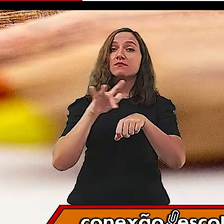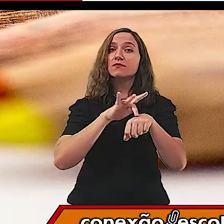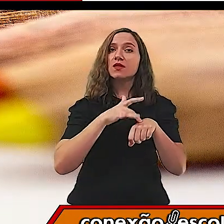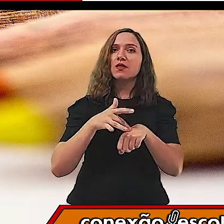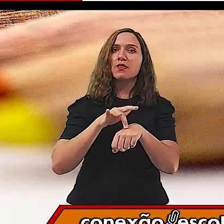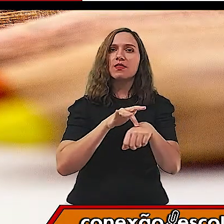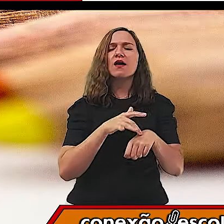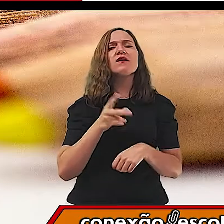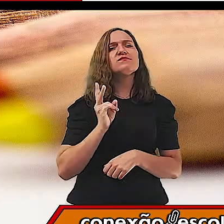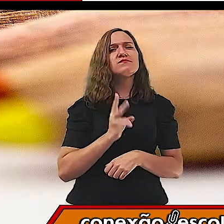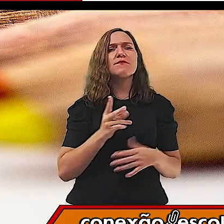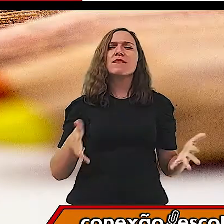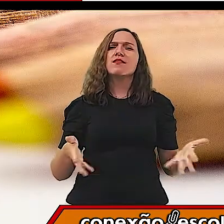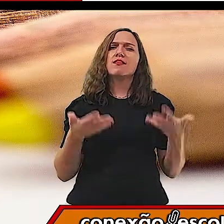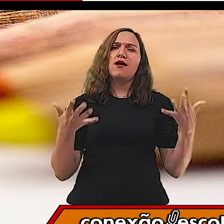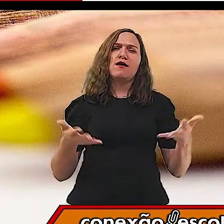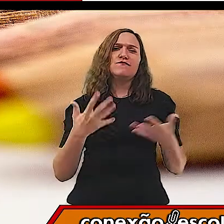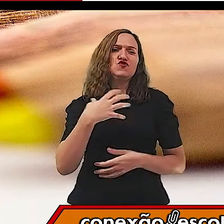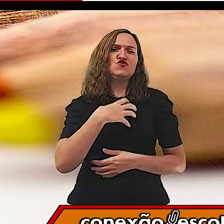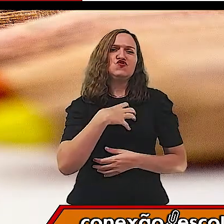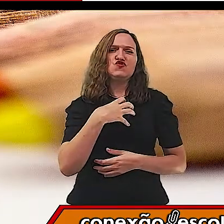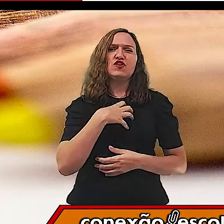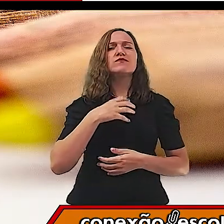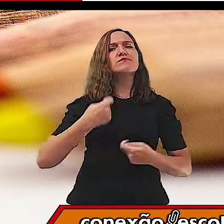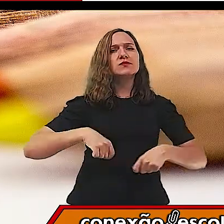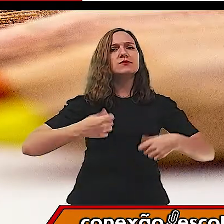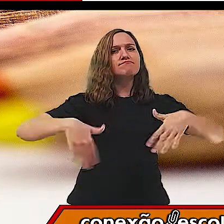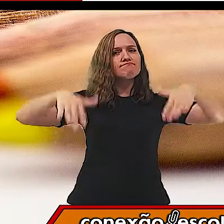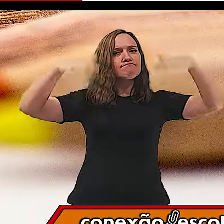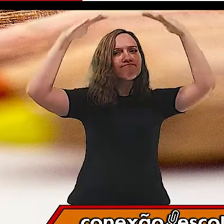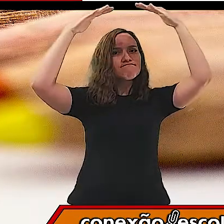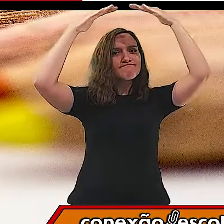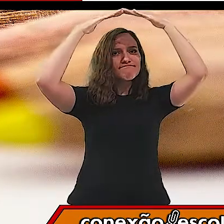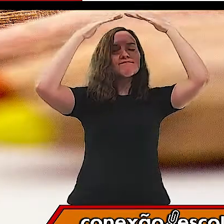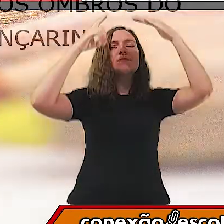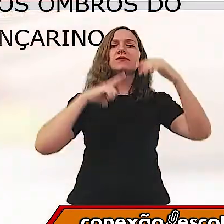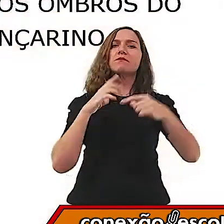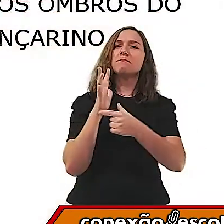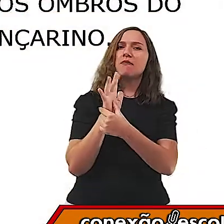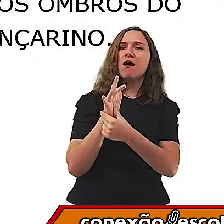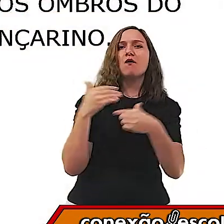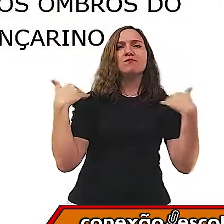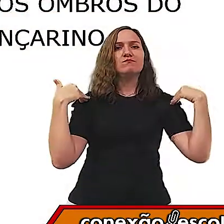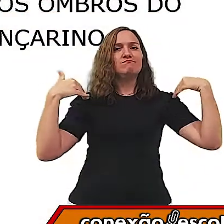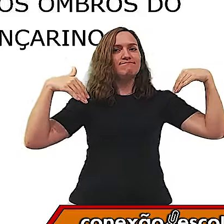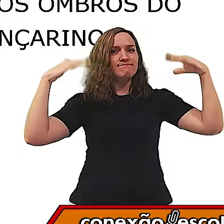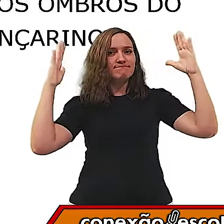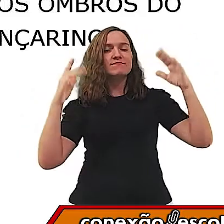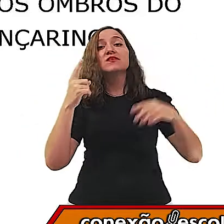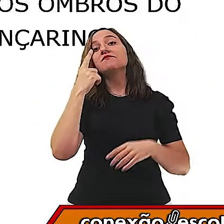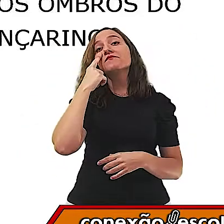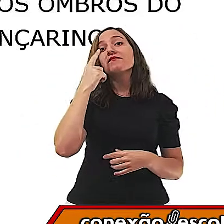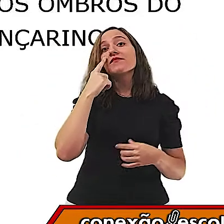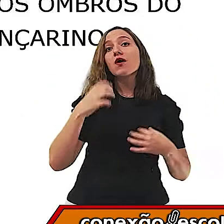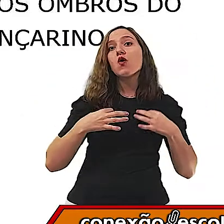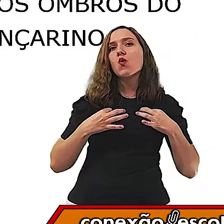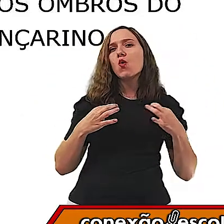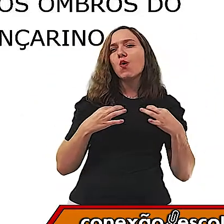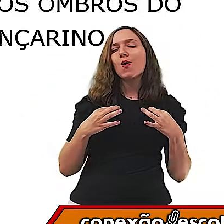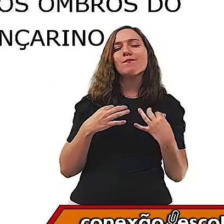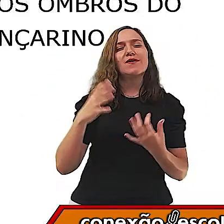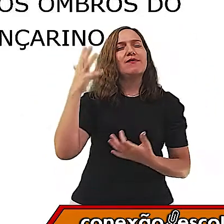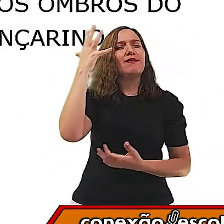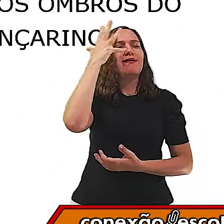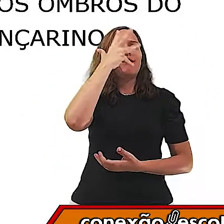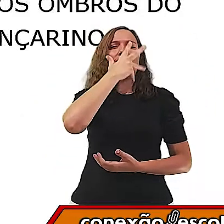com muita leveza, são para cima. Olha as roupas. Gente, olha que encanto!